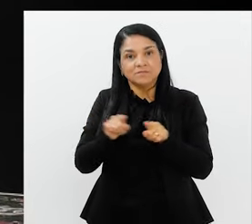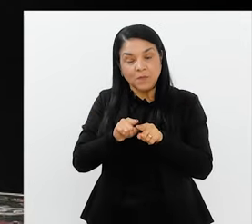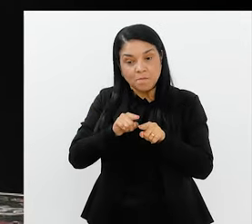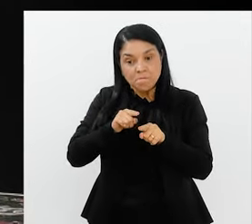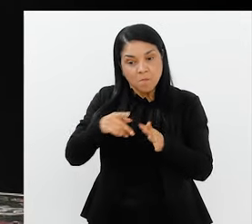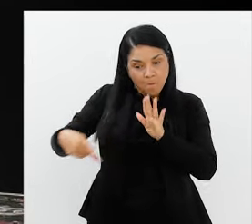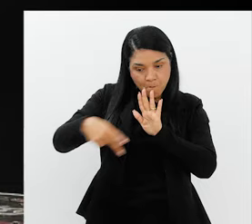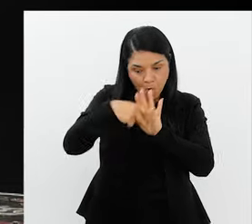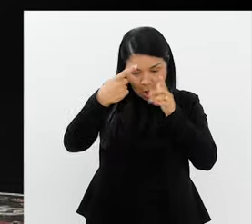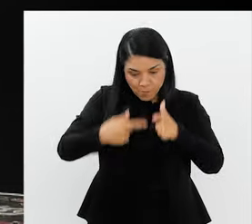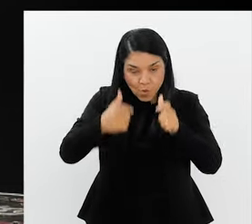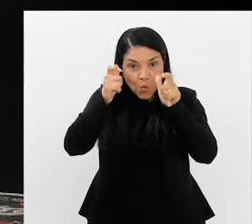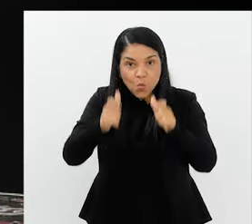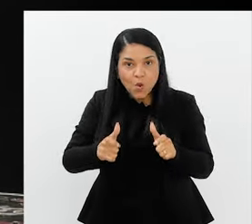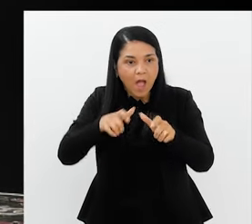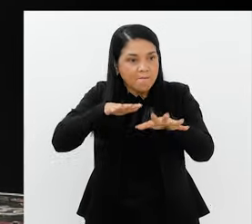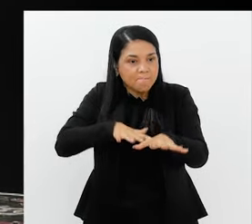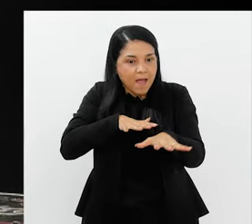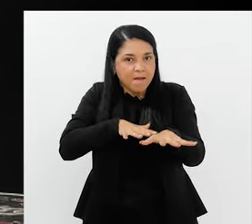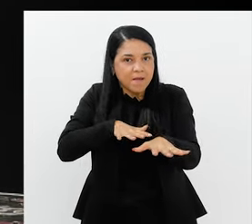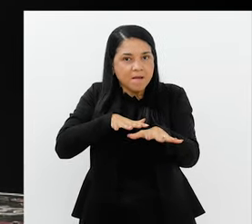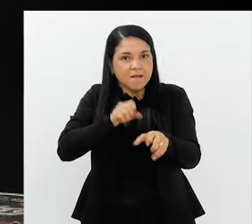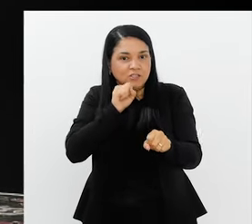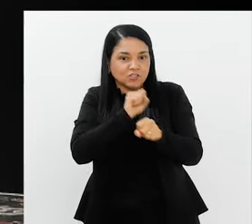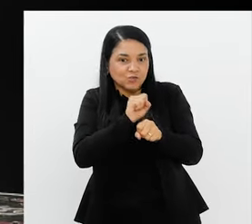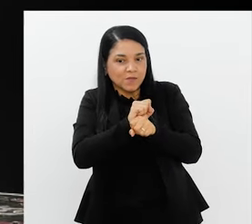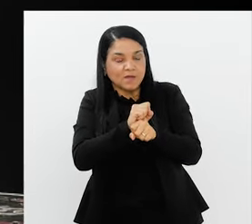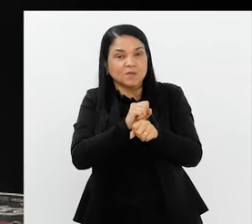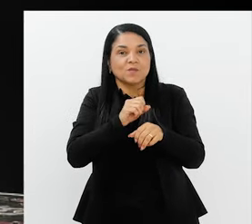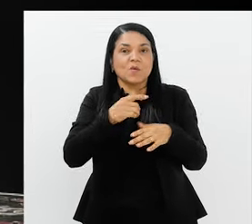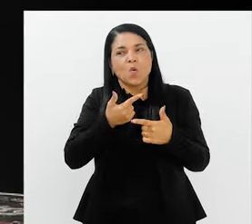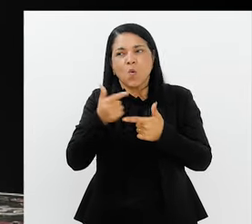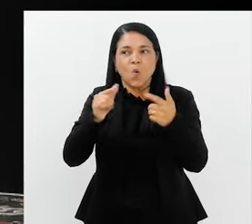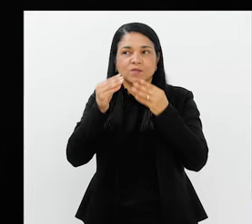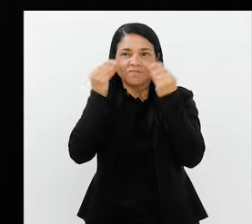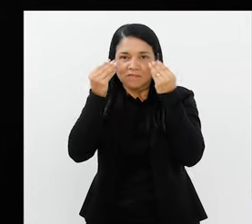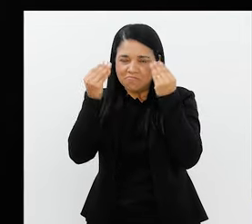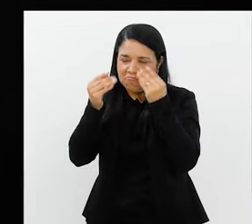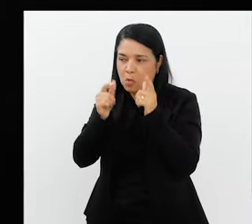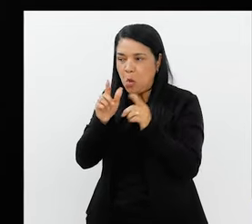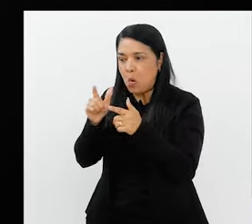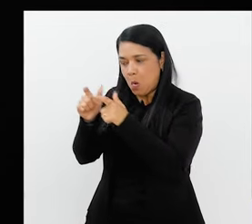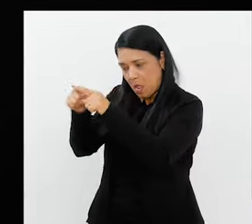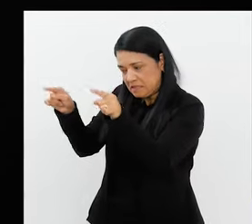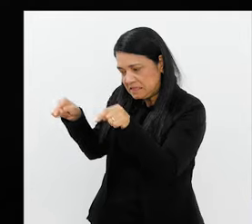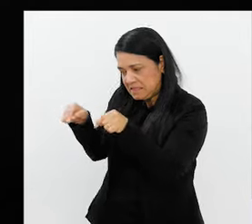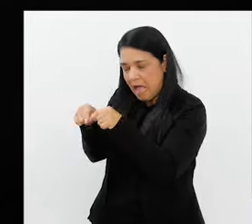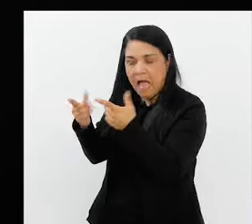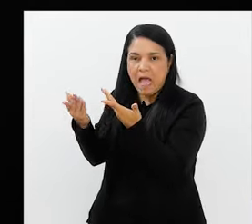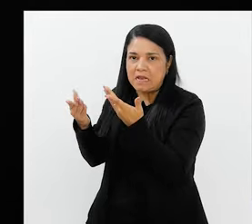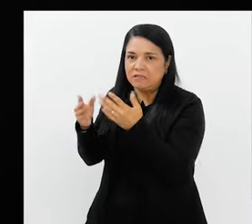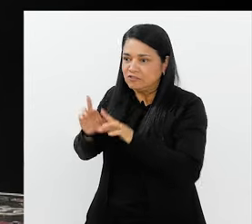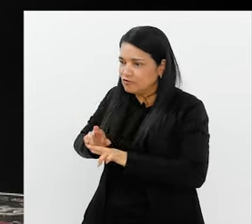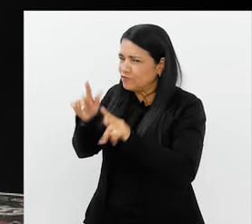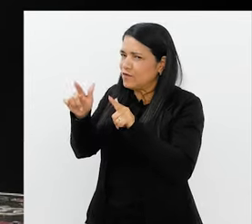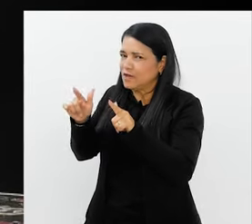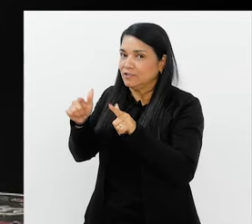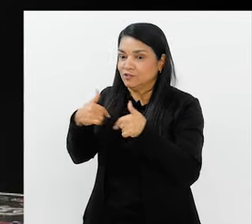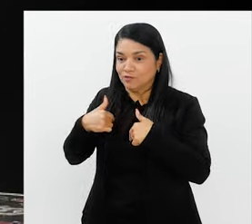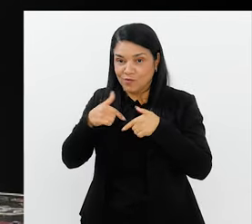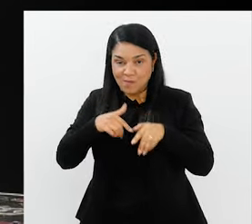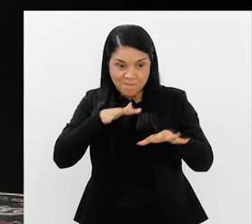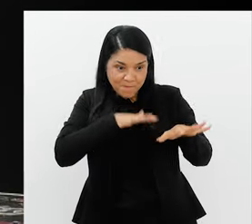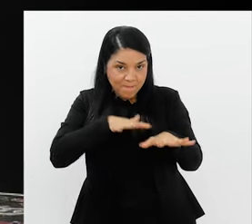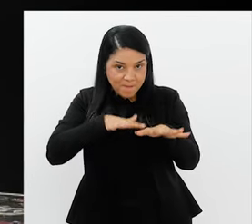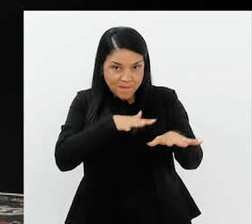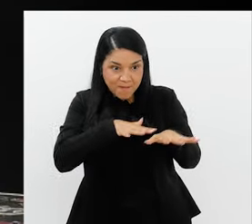na própria avenida, Em alguns momentos a gente consegue levar para um lugar determinado, um lugar isolado, uma coberta, mas